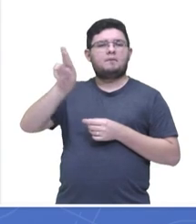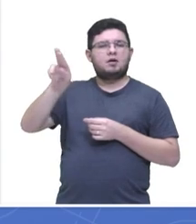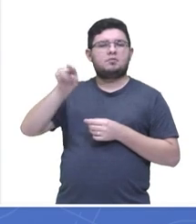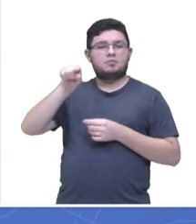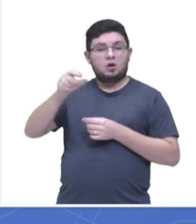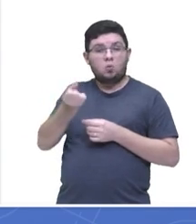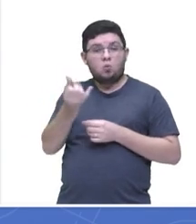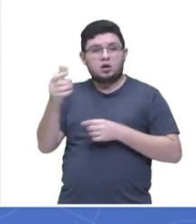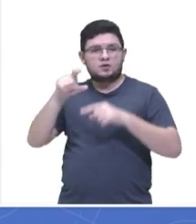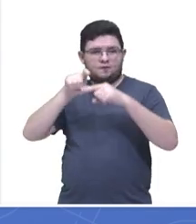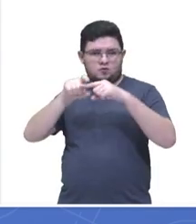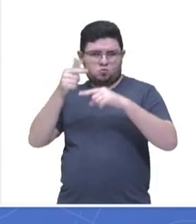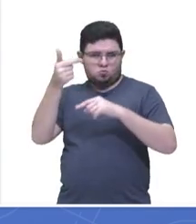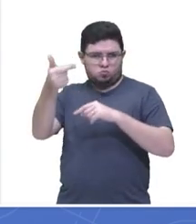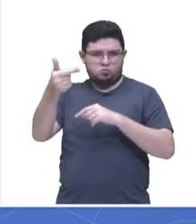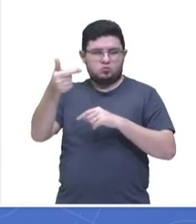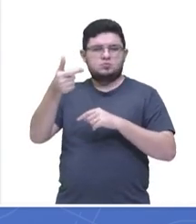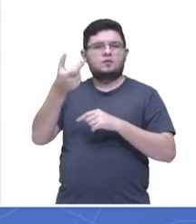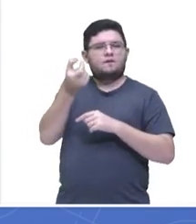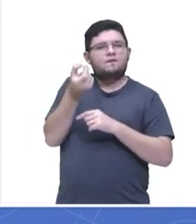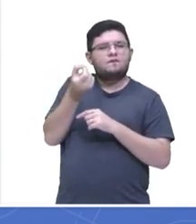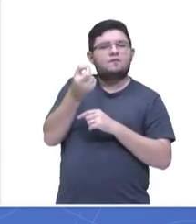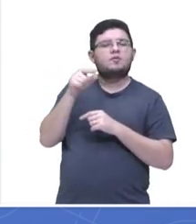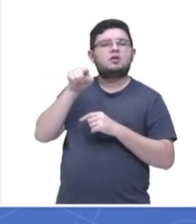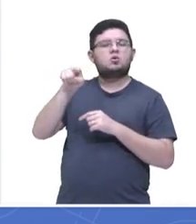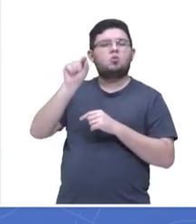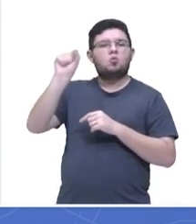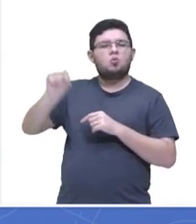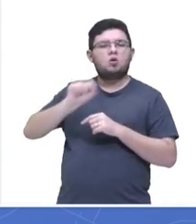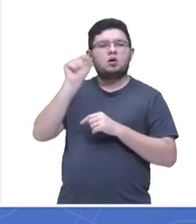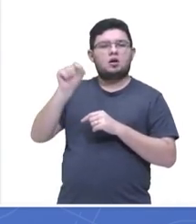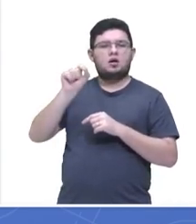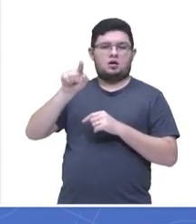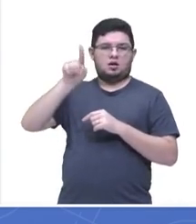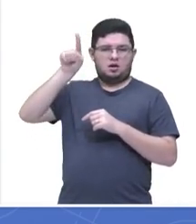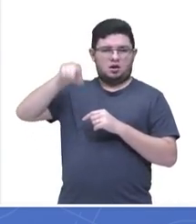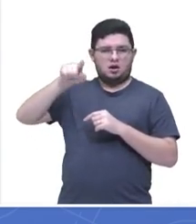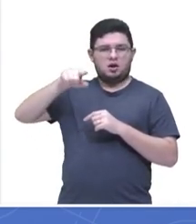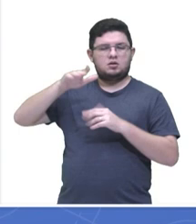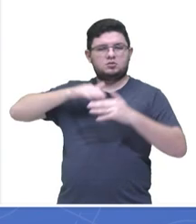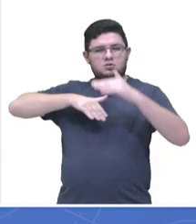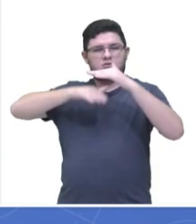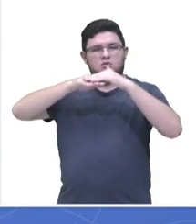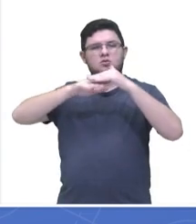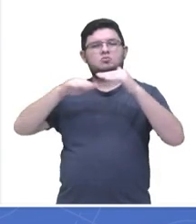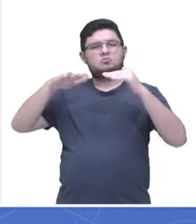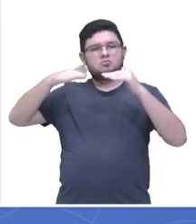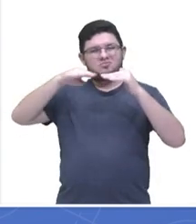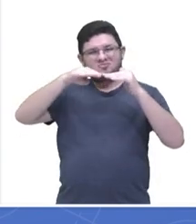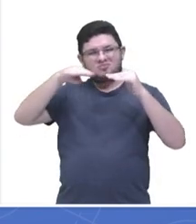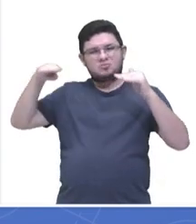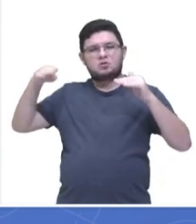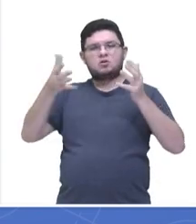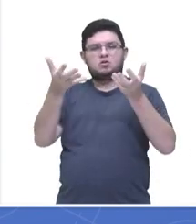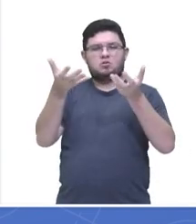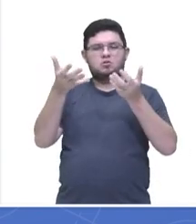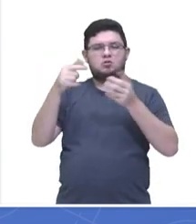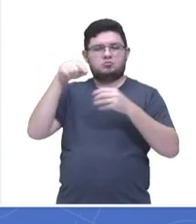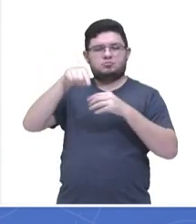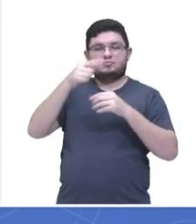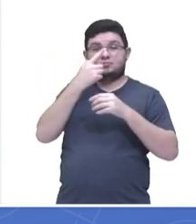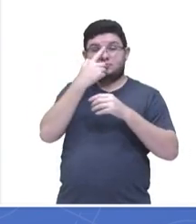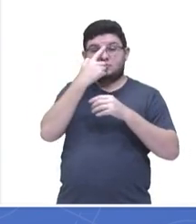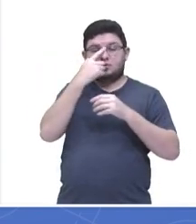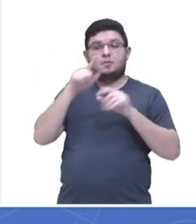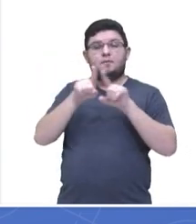resultado que aqui no caso foi 20 é a ordem dos elementos que eu quero. Mas eu vou pegar então o